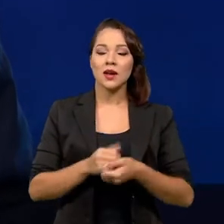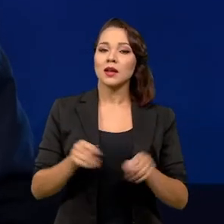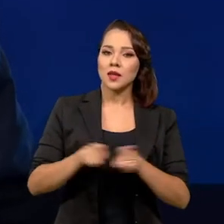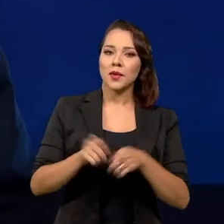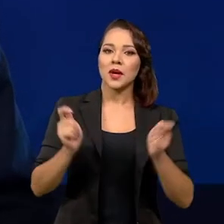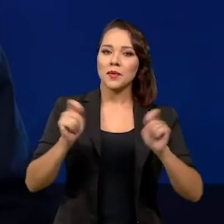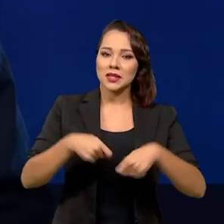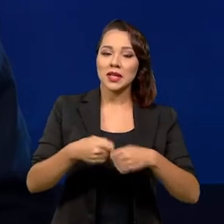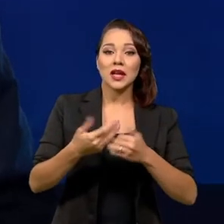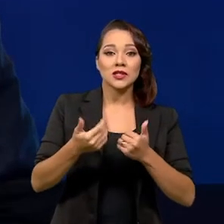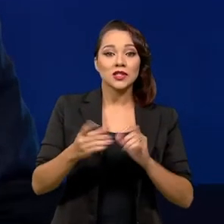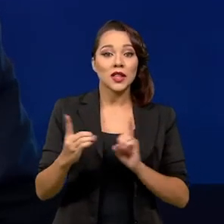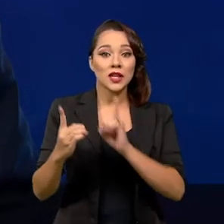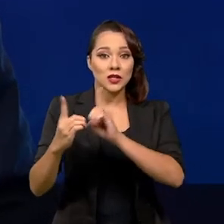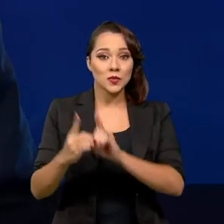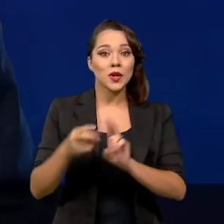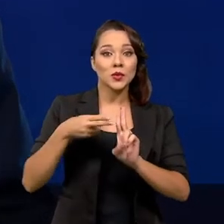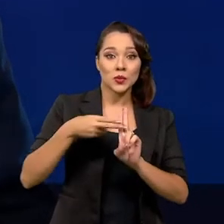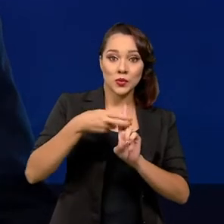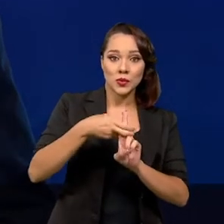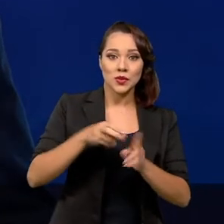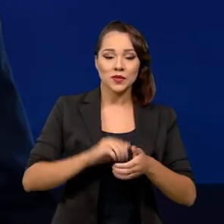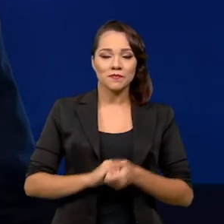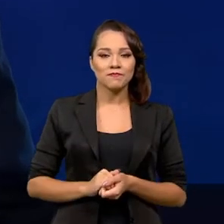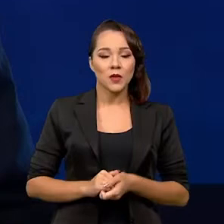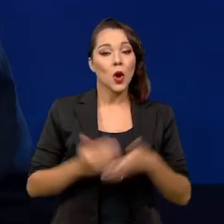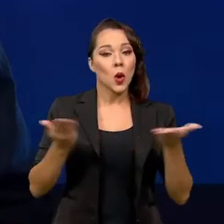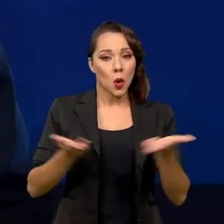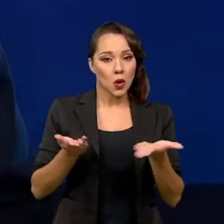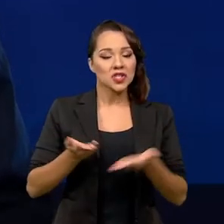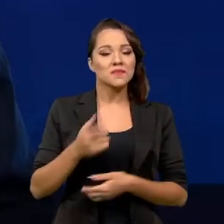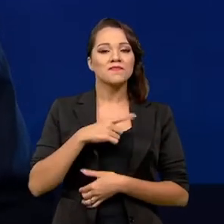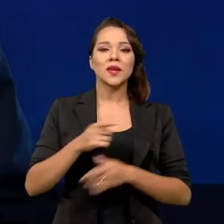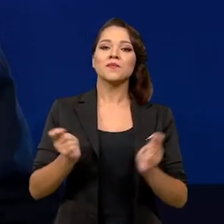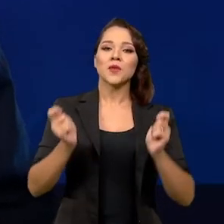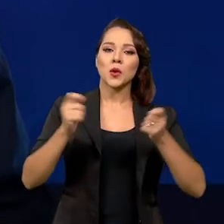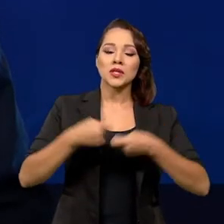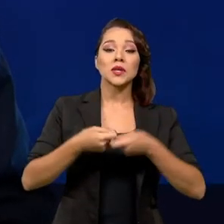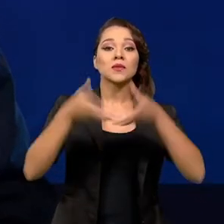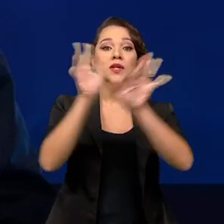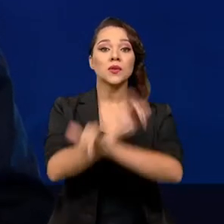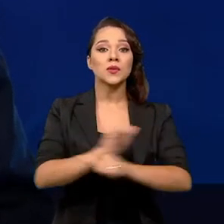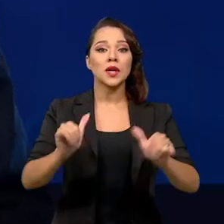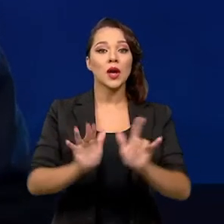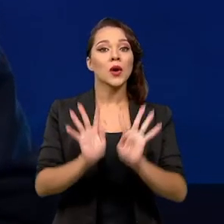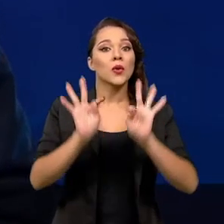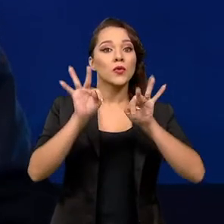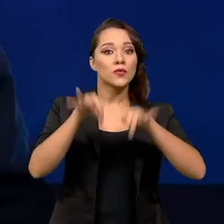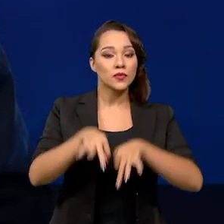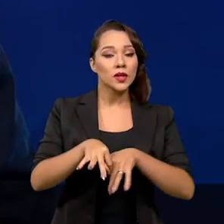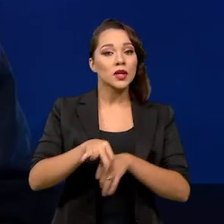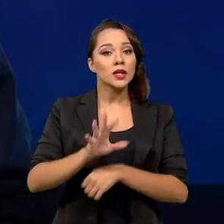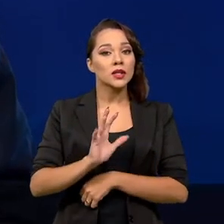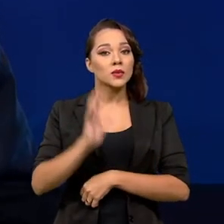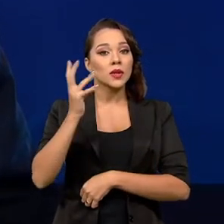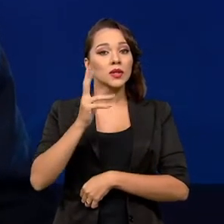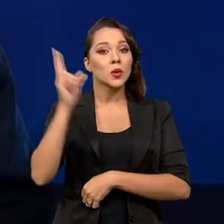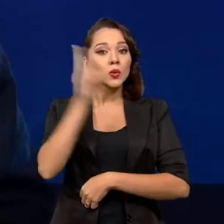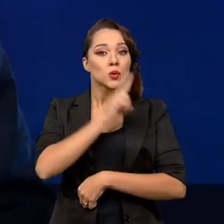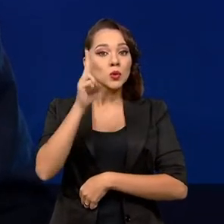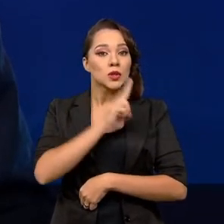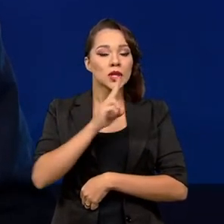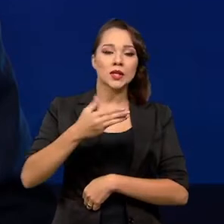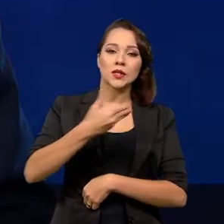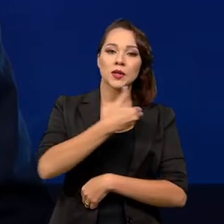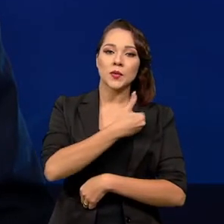capacidade de assistência do SUS, temos hoje condições de anunciar o fim da emergência de